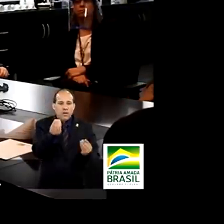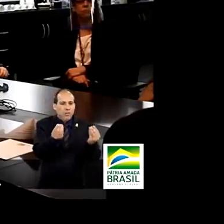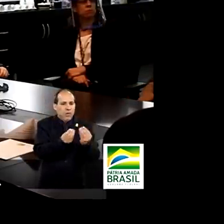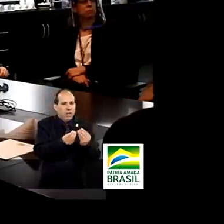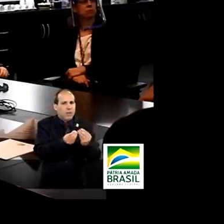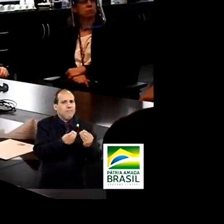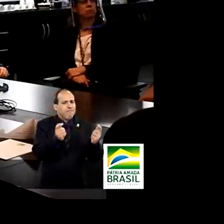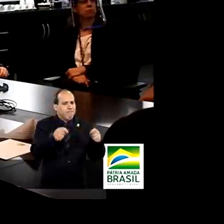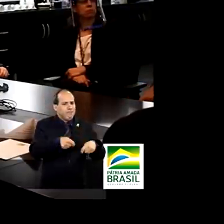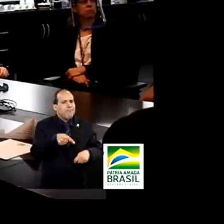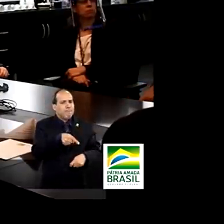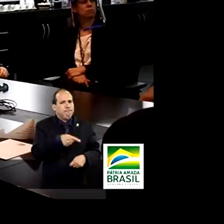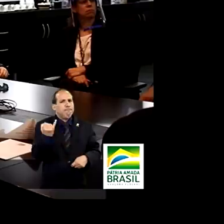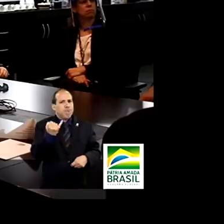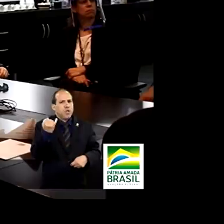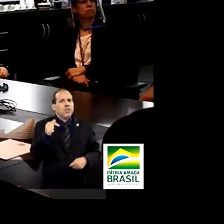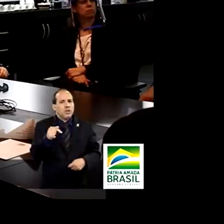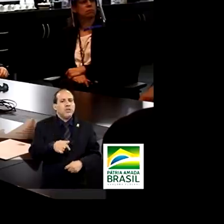promissoras.